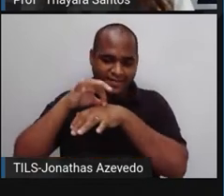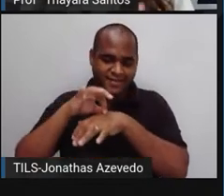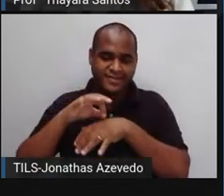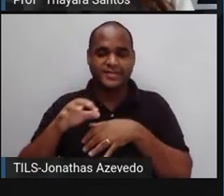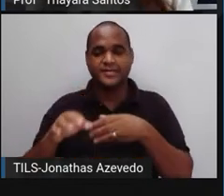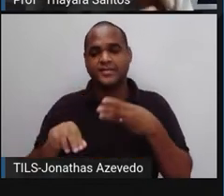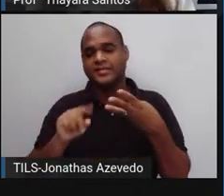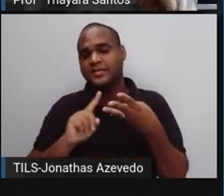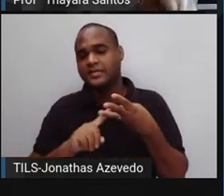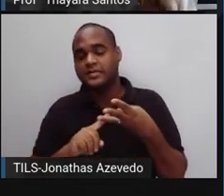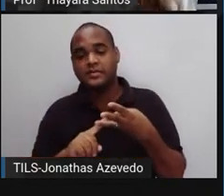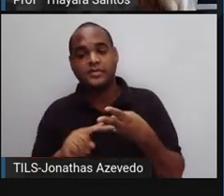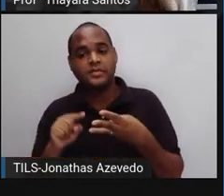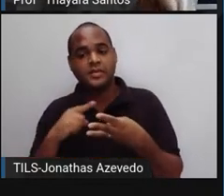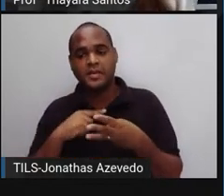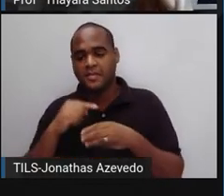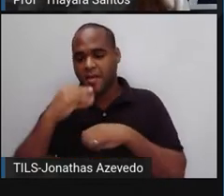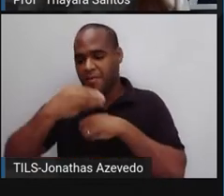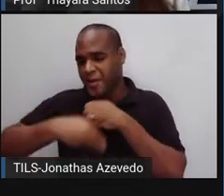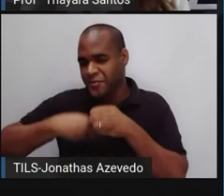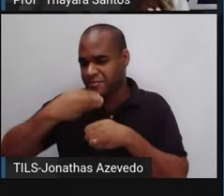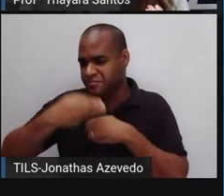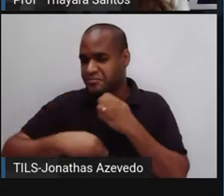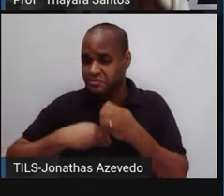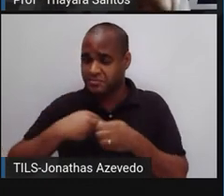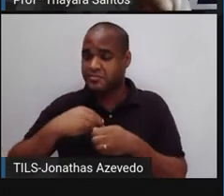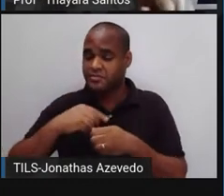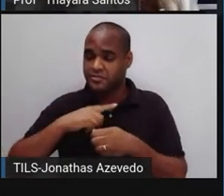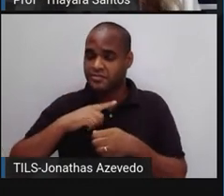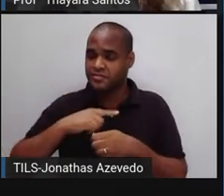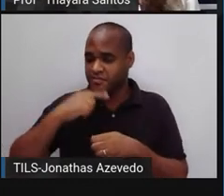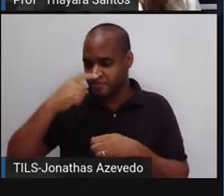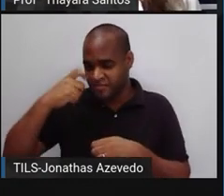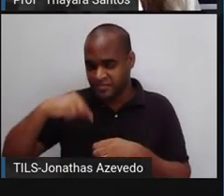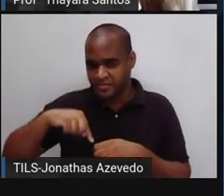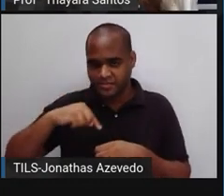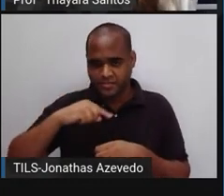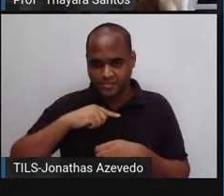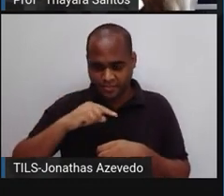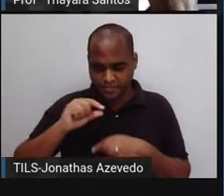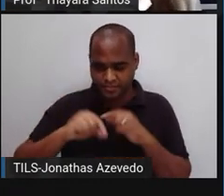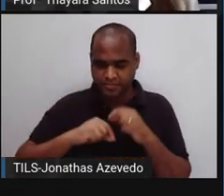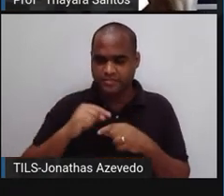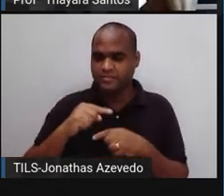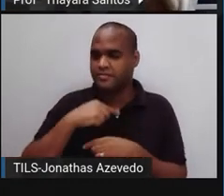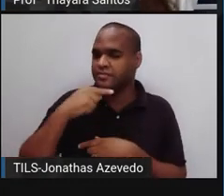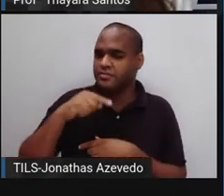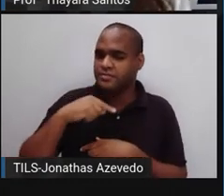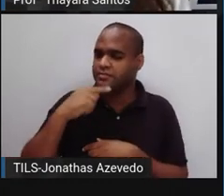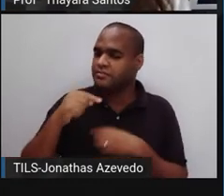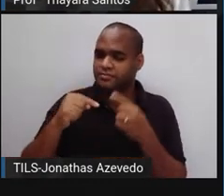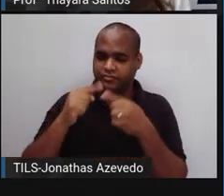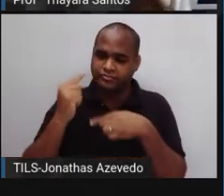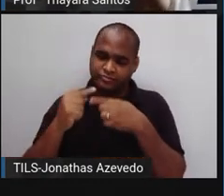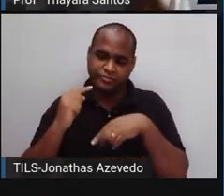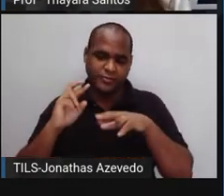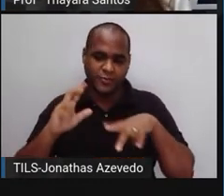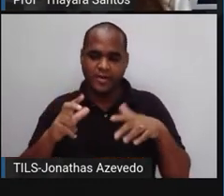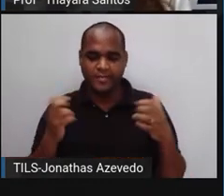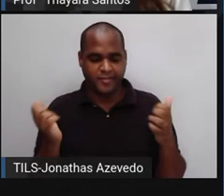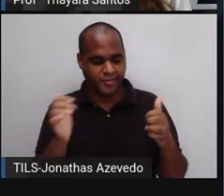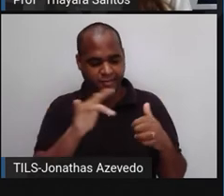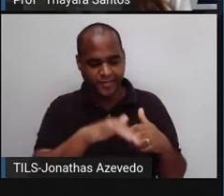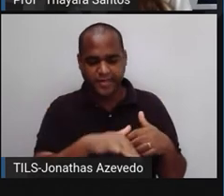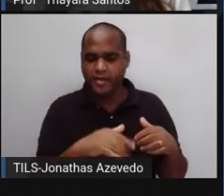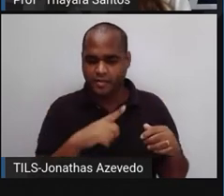papel higiênico, são lixos orgânicos, porém, eles não servem para ser utilizados nesse processo de compostagem.